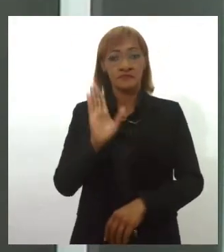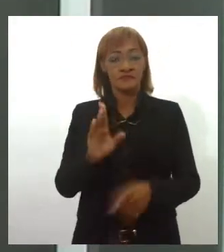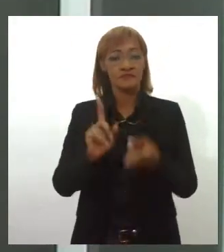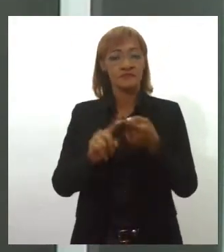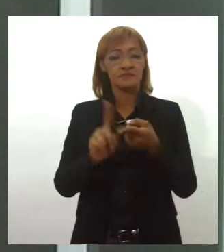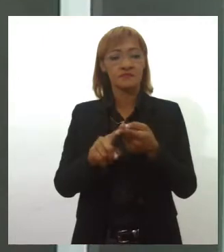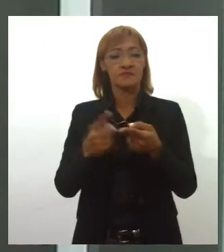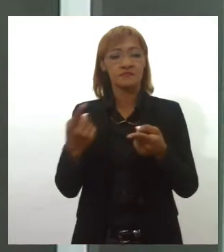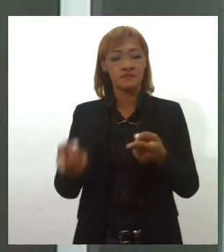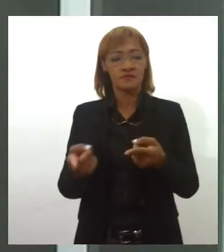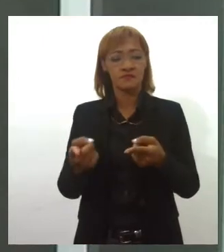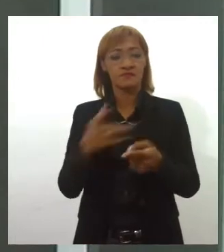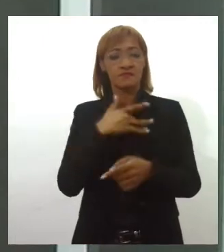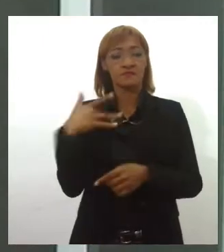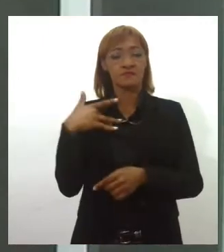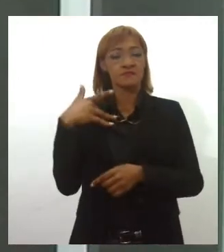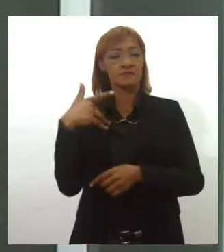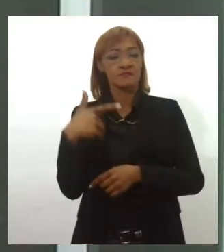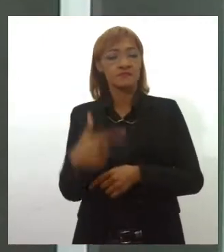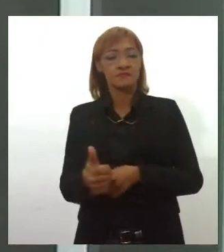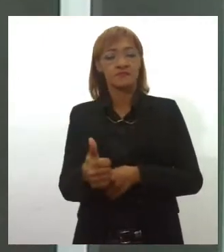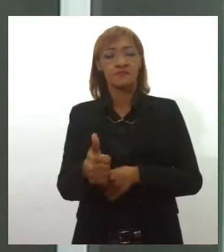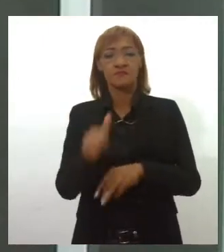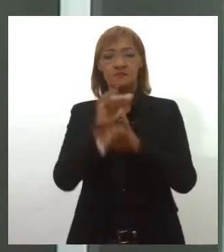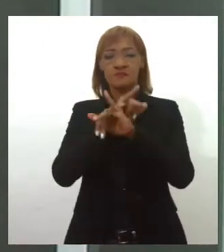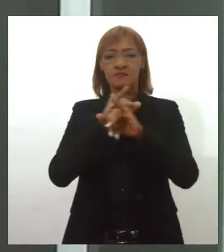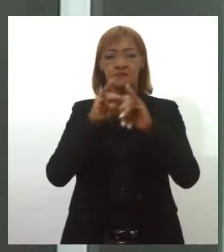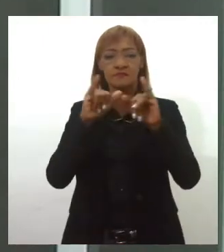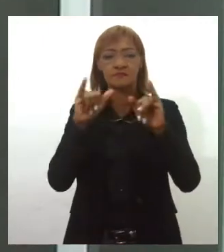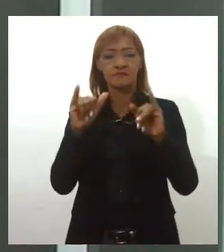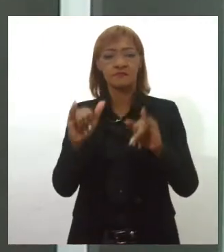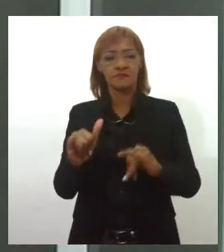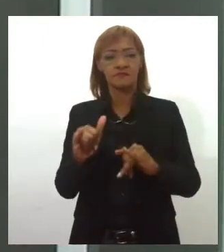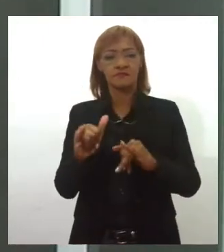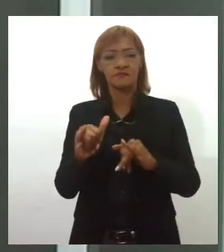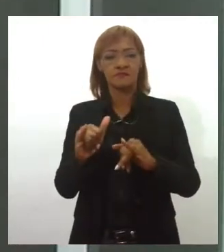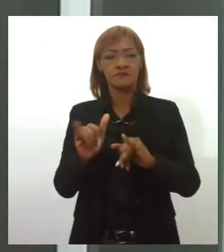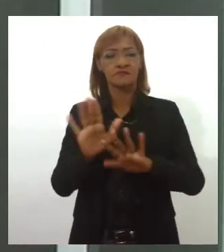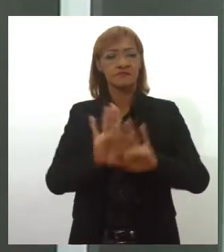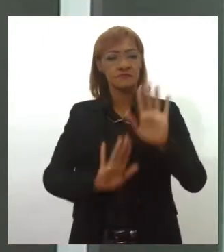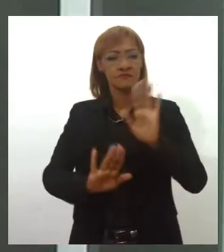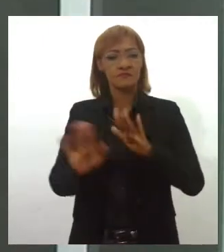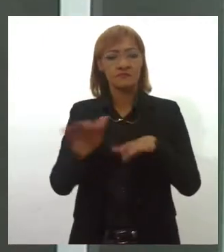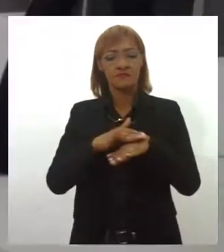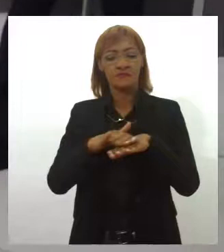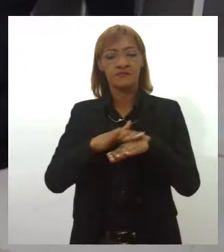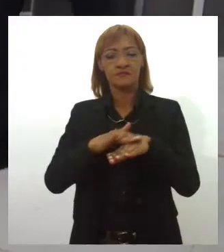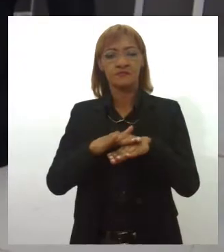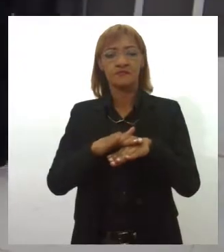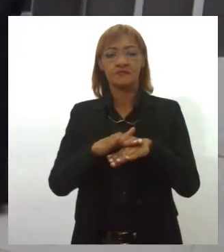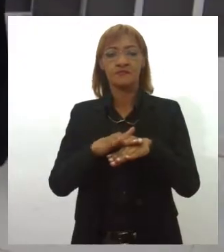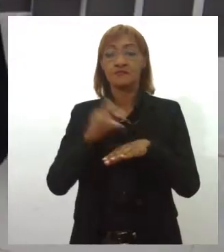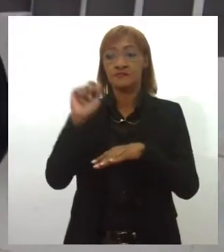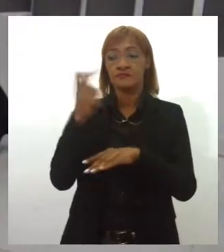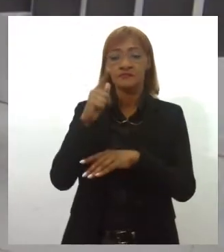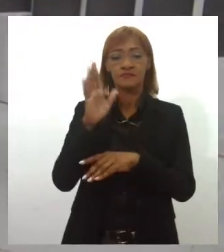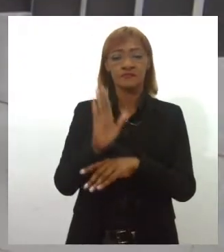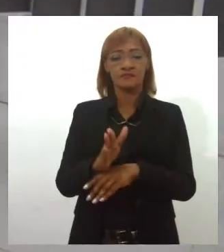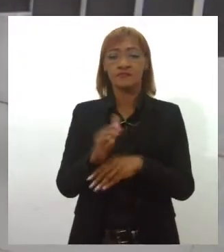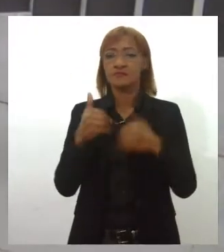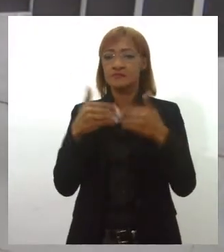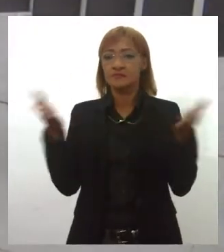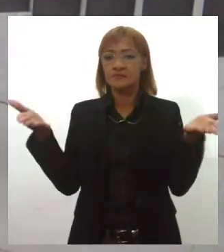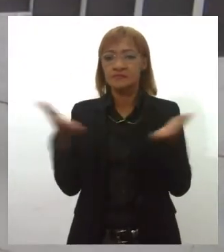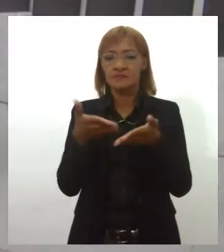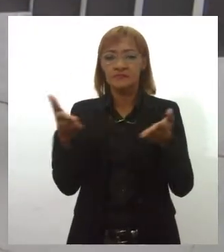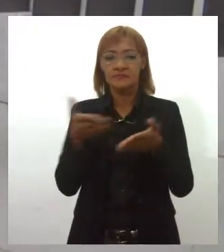ainda no quadro Saúde e Bem-Estar, o alerta da especialista quanto aos cuidados com a pele no verão. Estes e outros assuntos você acompanha a